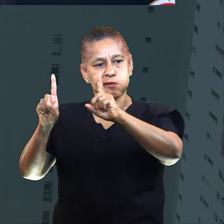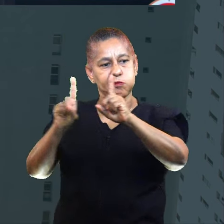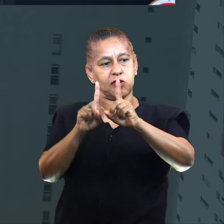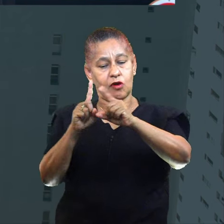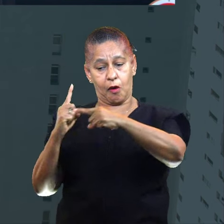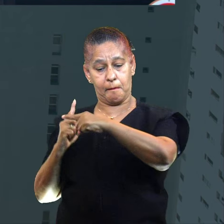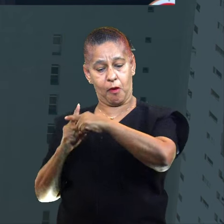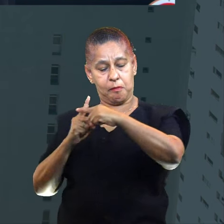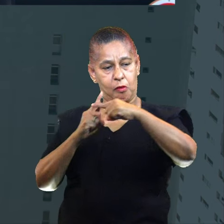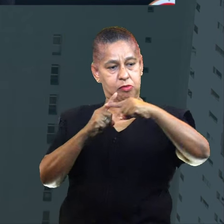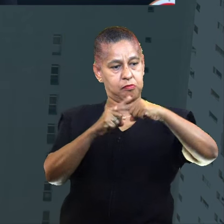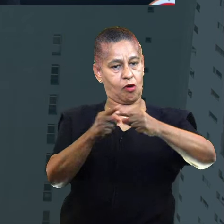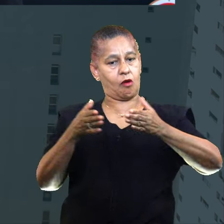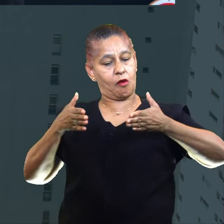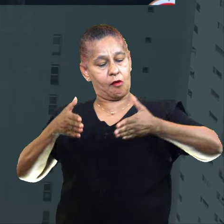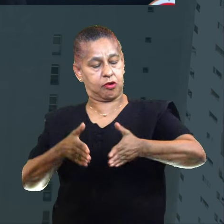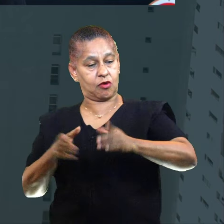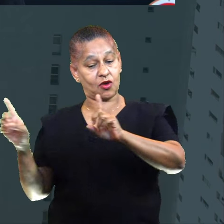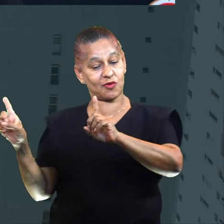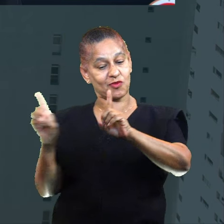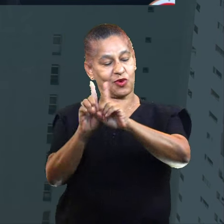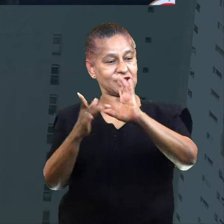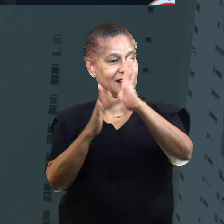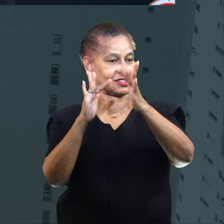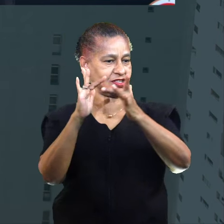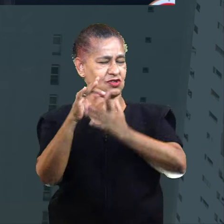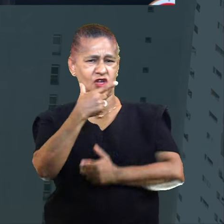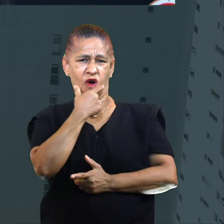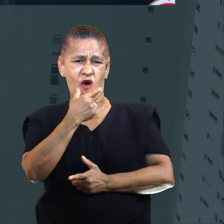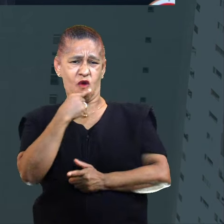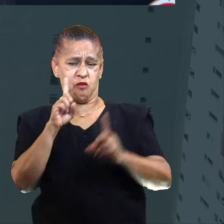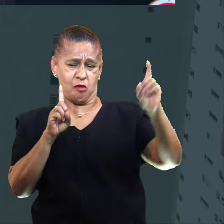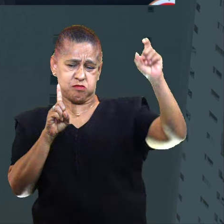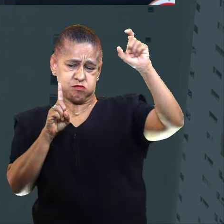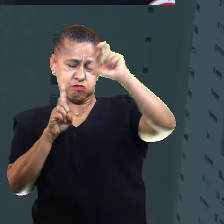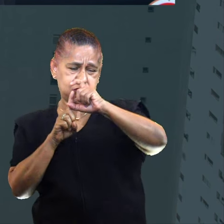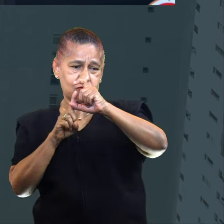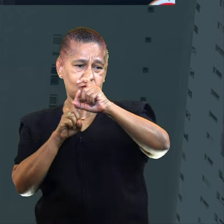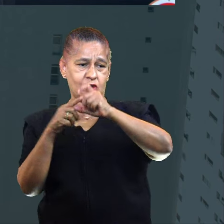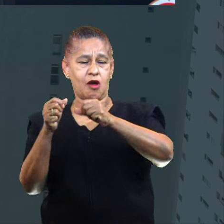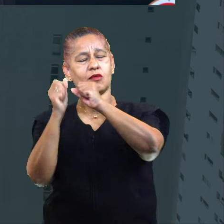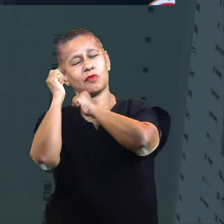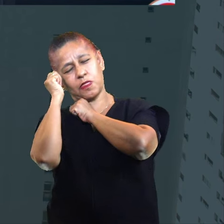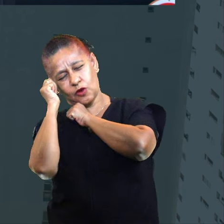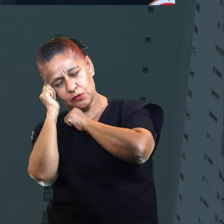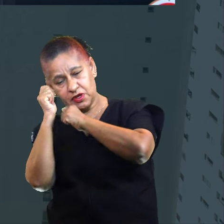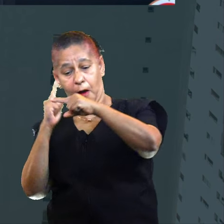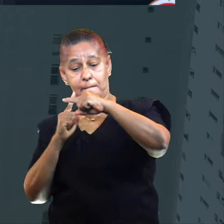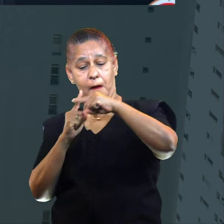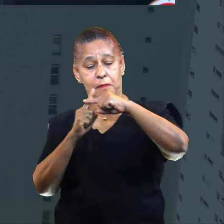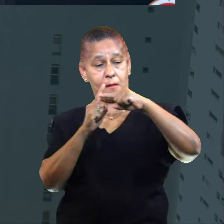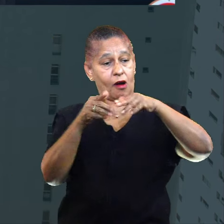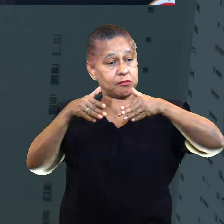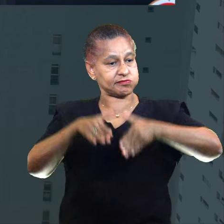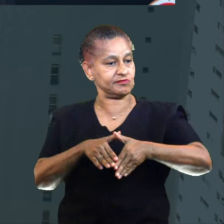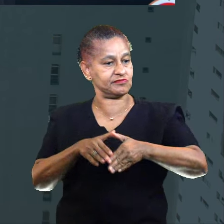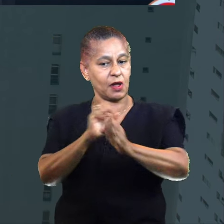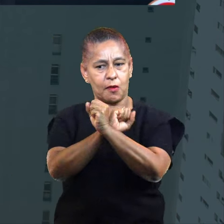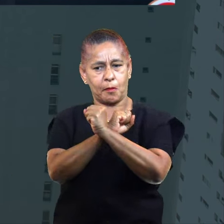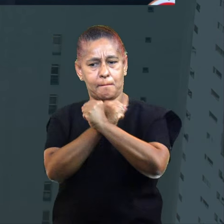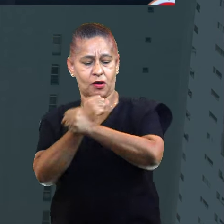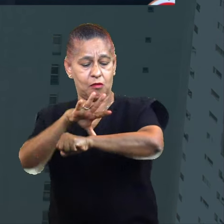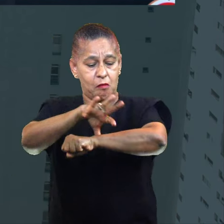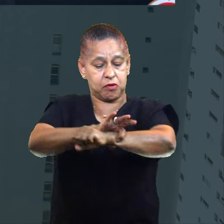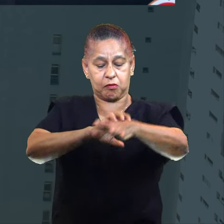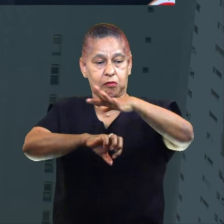sepulcros ao seu encontro. Esse homem vivia nos sepulcros e ninguém conseguia prendê-lo nem mesmo